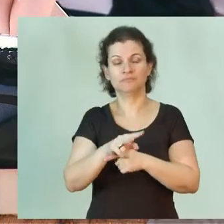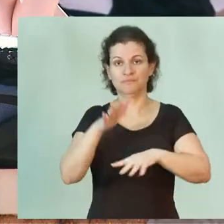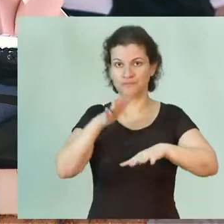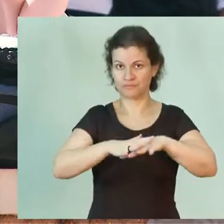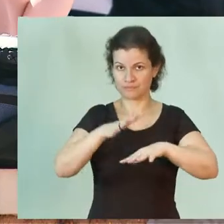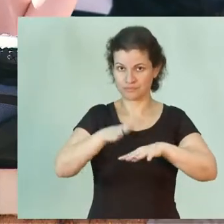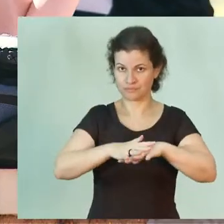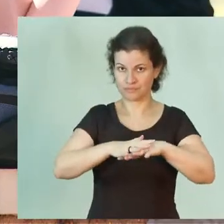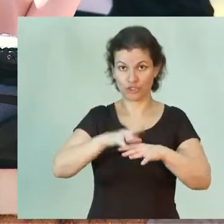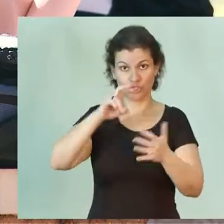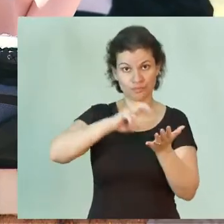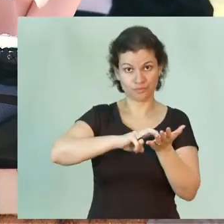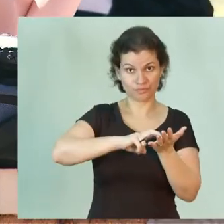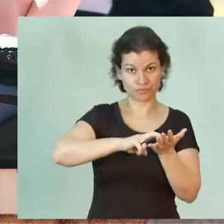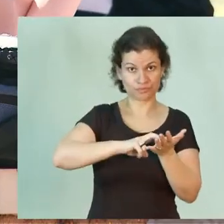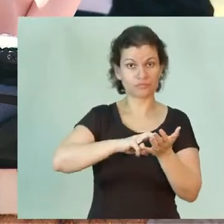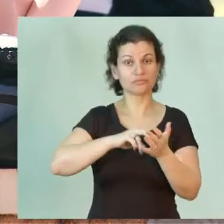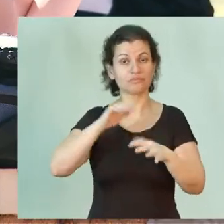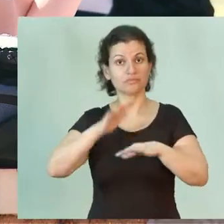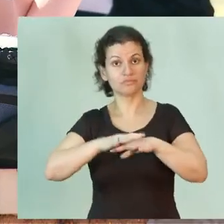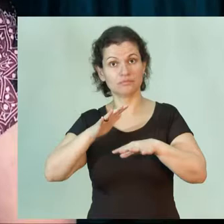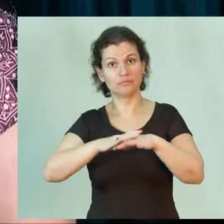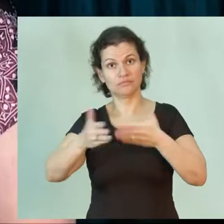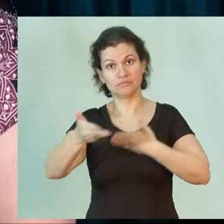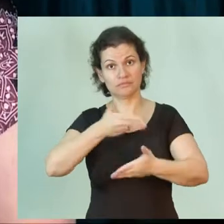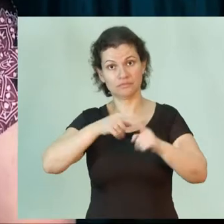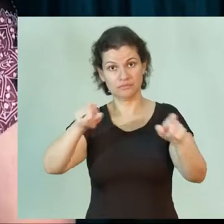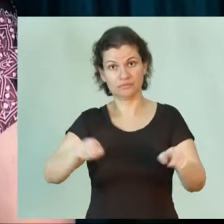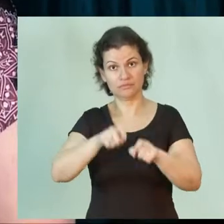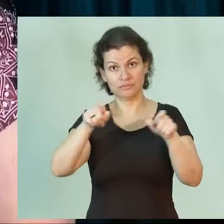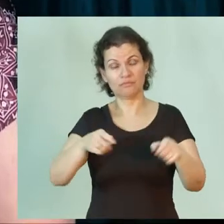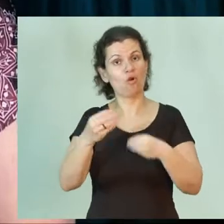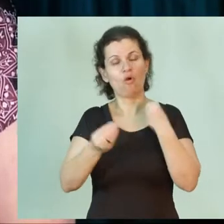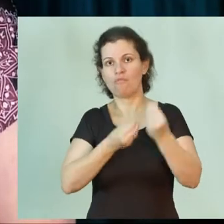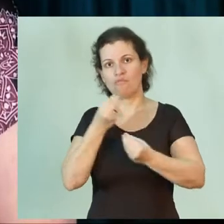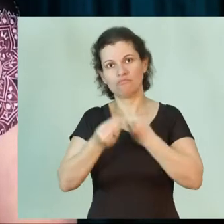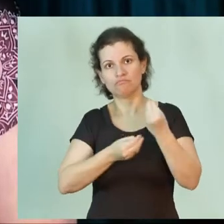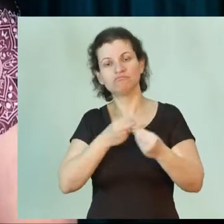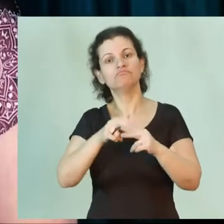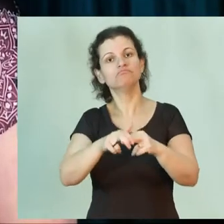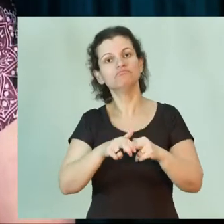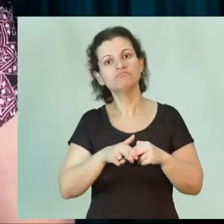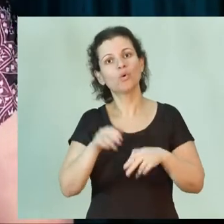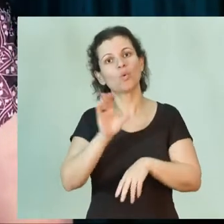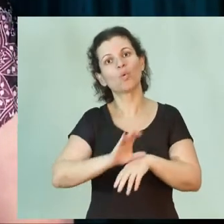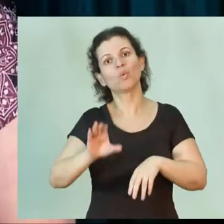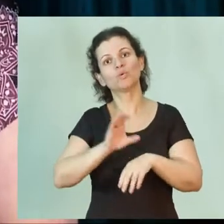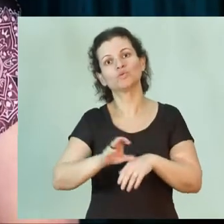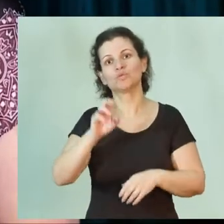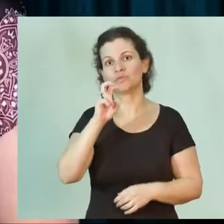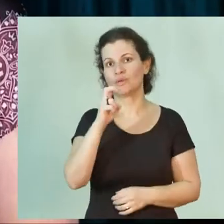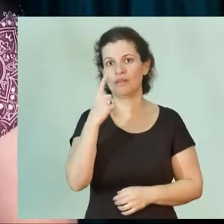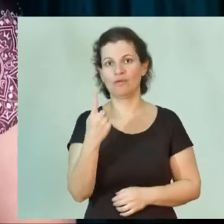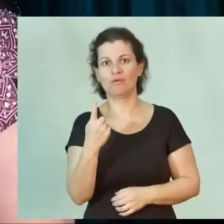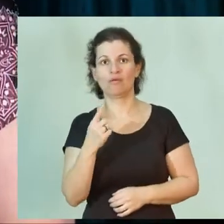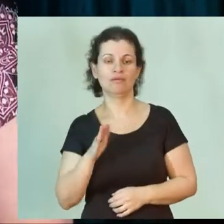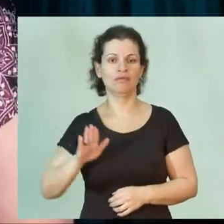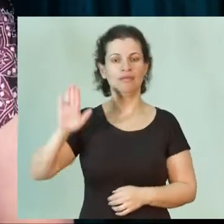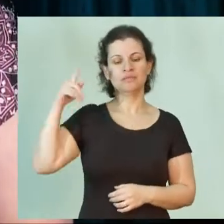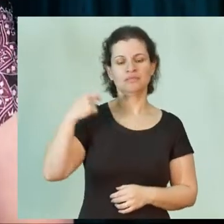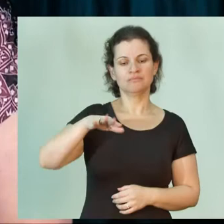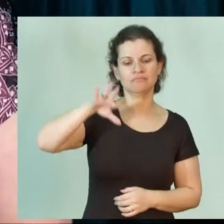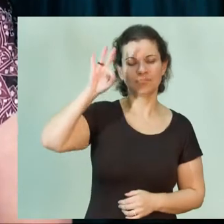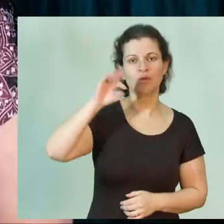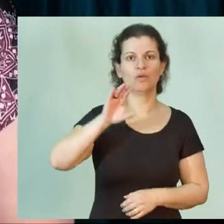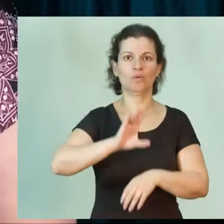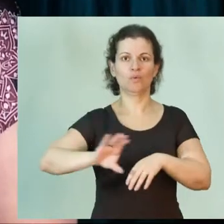matemática de urno e a matemática aplicada e computacional se dá através do curso 51. Então, o candidato tem que optar pelo